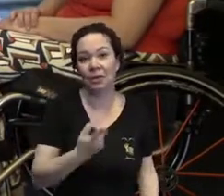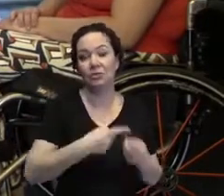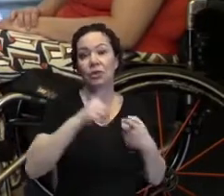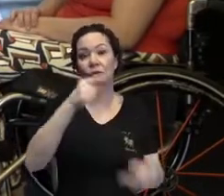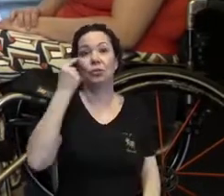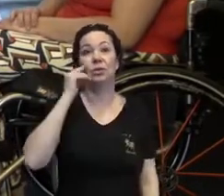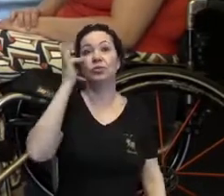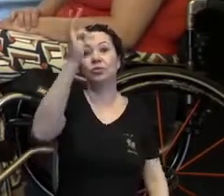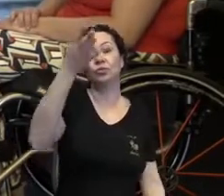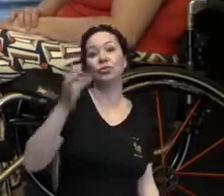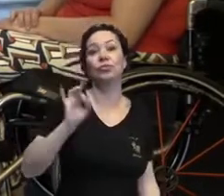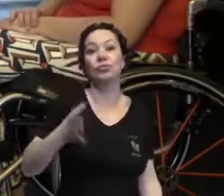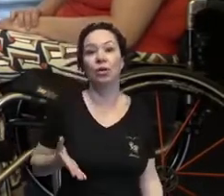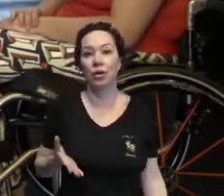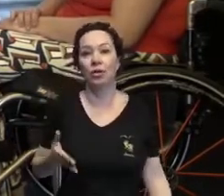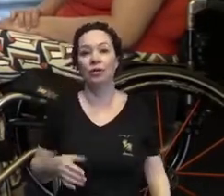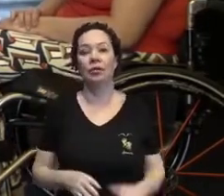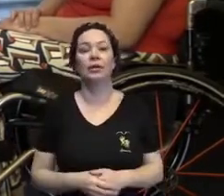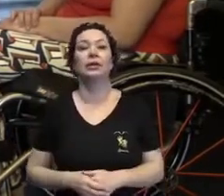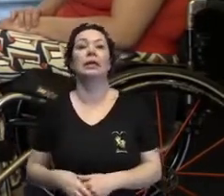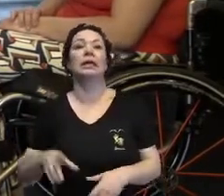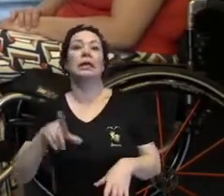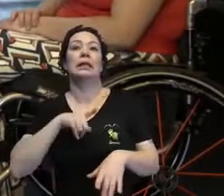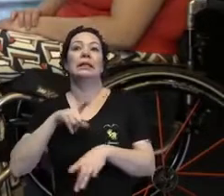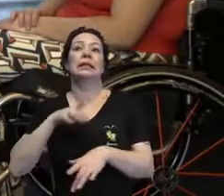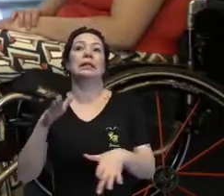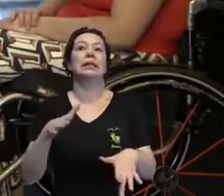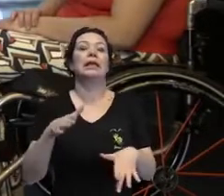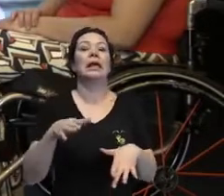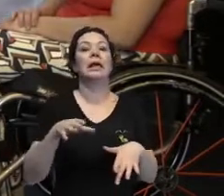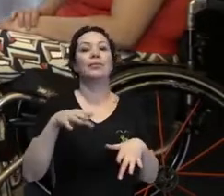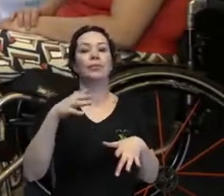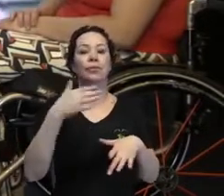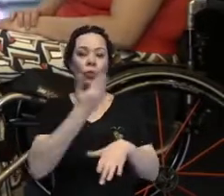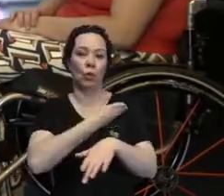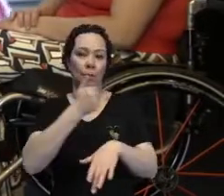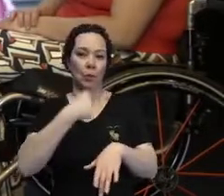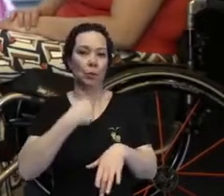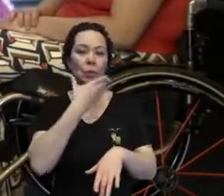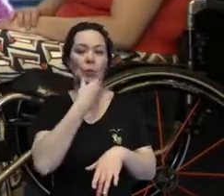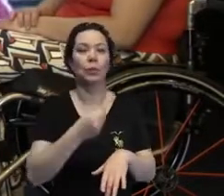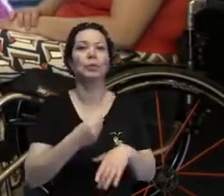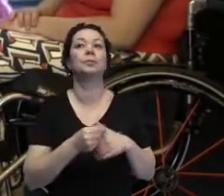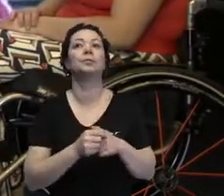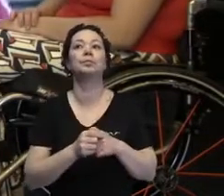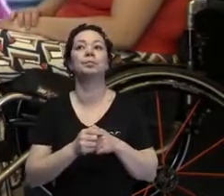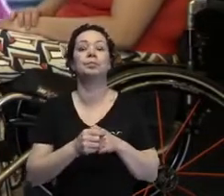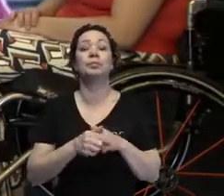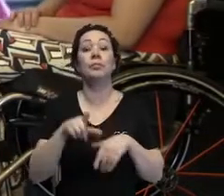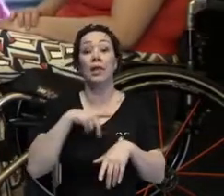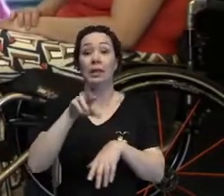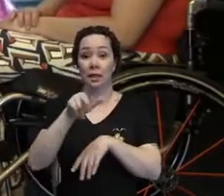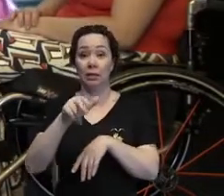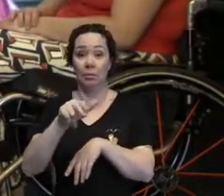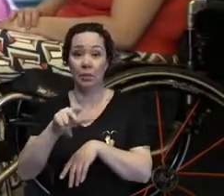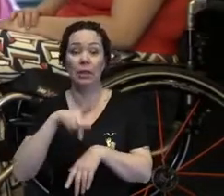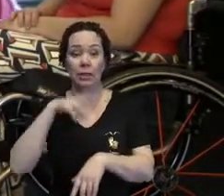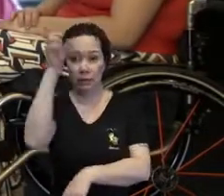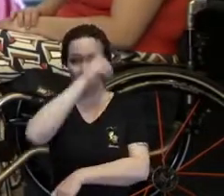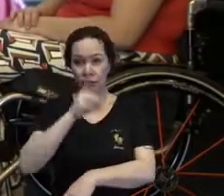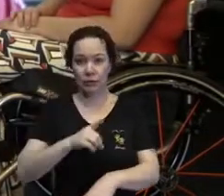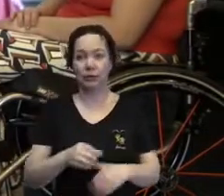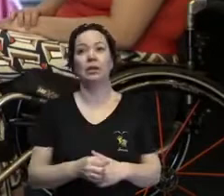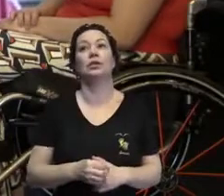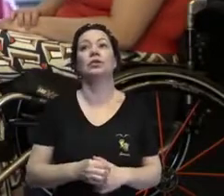irmã com deficiência, cadeirante, Camila, coisa mais linda, e ele um dia estava num carro desse de